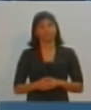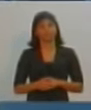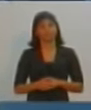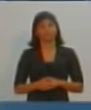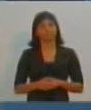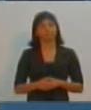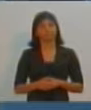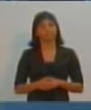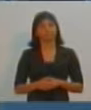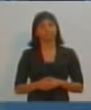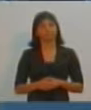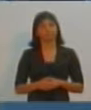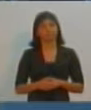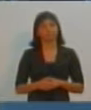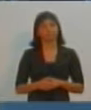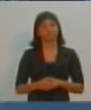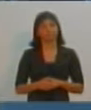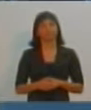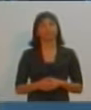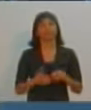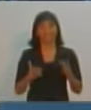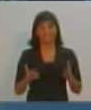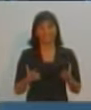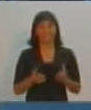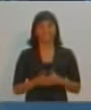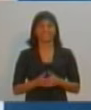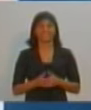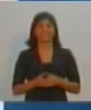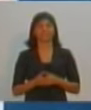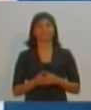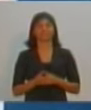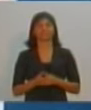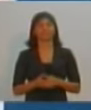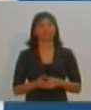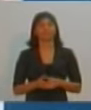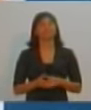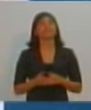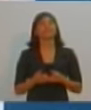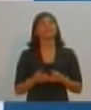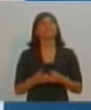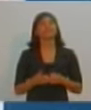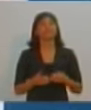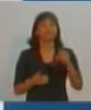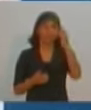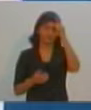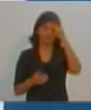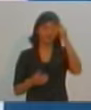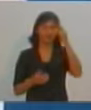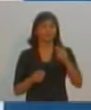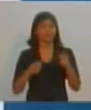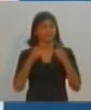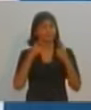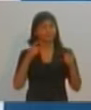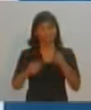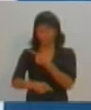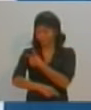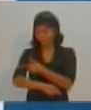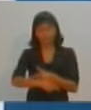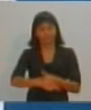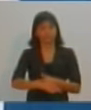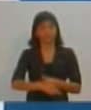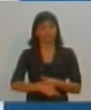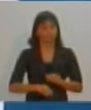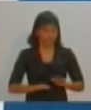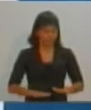Perdão, Regina, você tem 30 segundos de tréplica. Perdão, vamos lá, 30 segundos. Fundamental a discussão sobre educação, educação